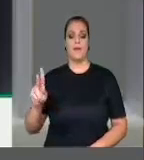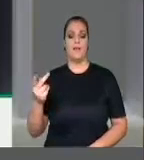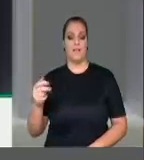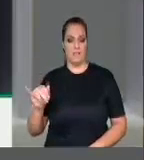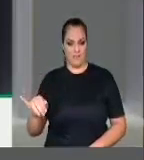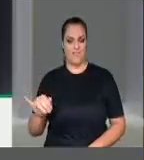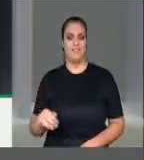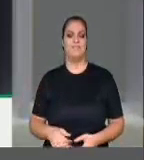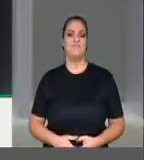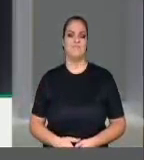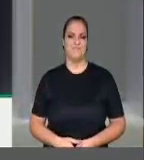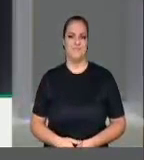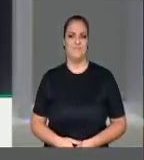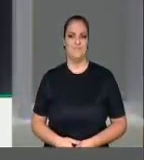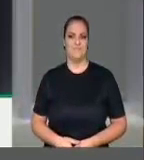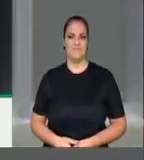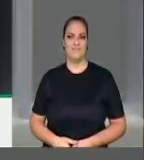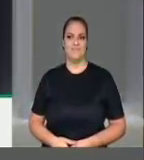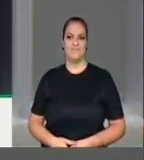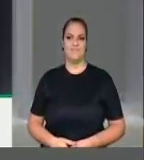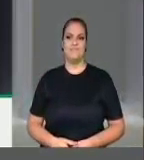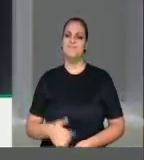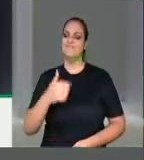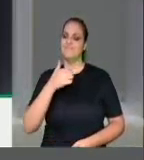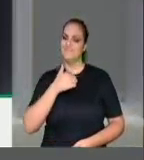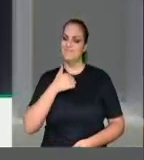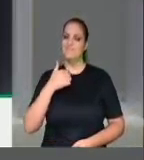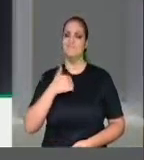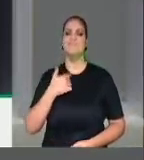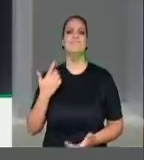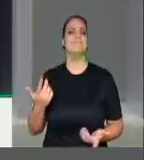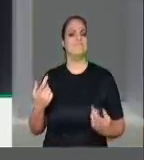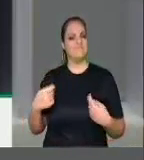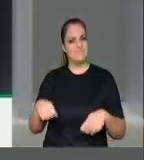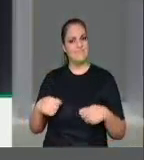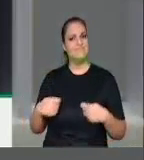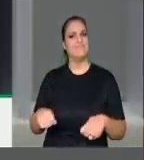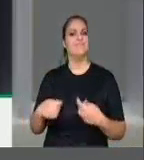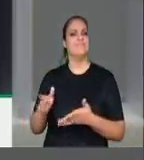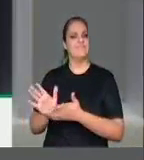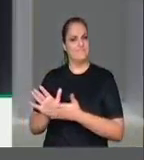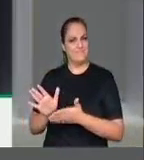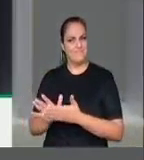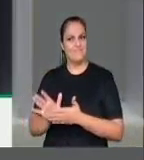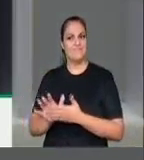que quero aqui nesse momento é digno de uma reverência.